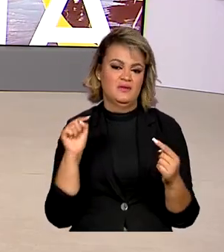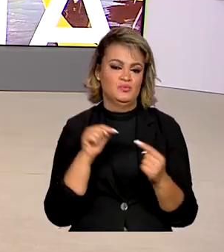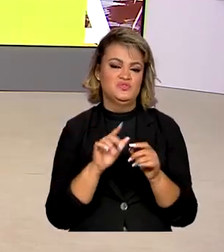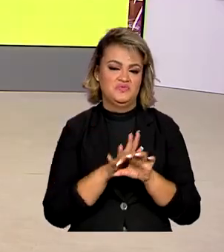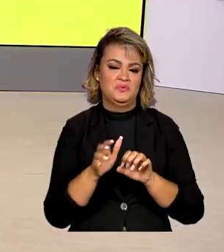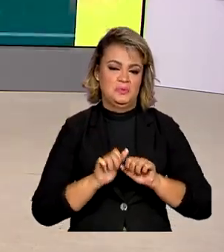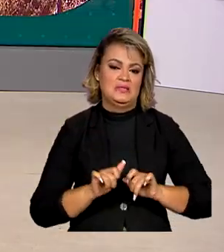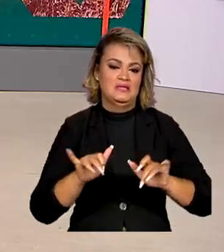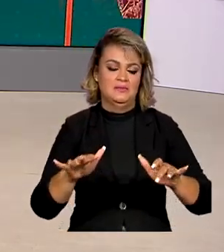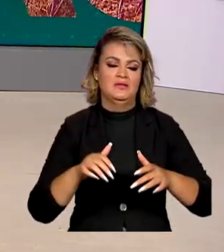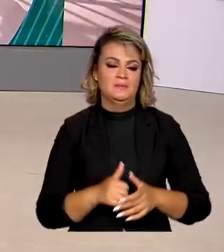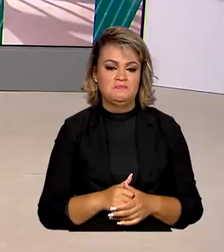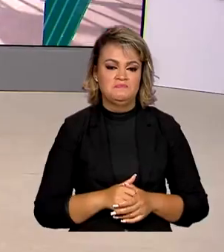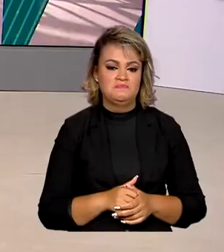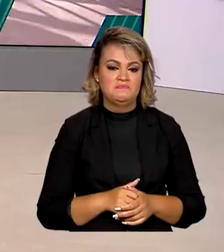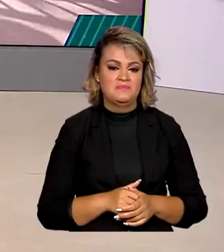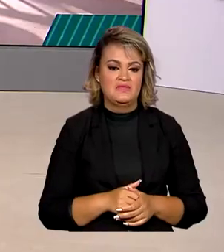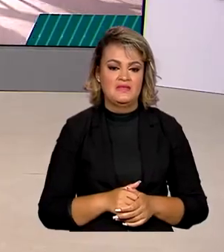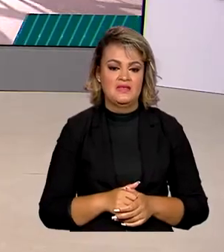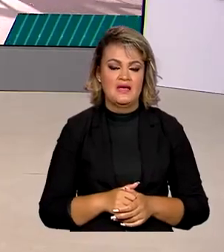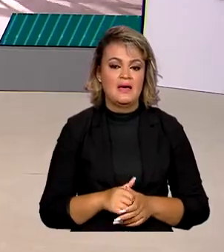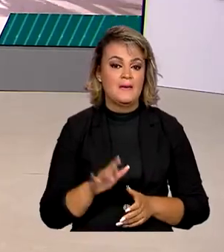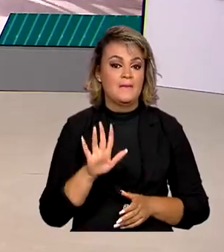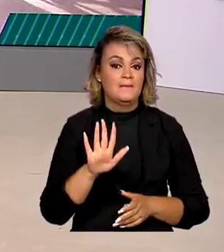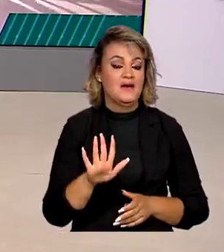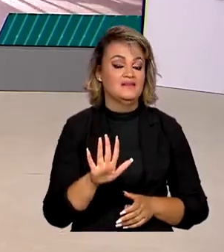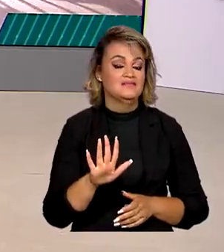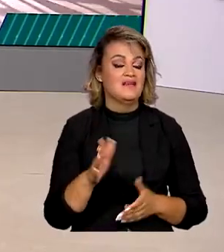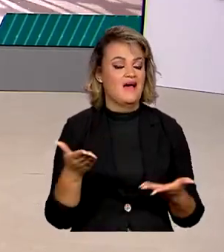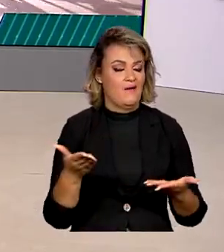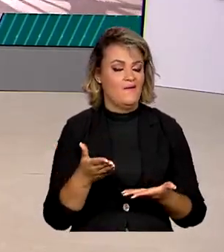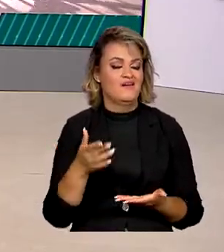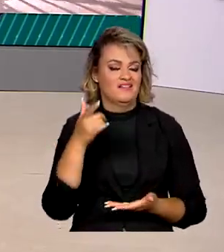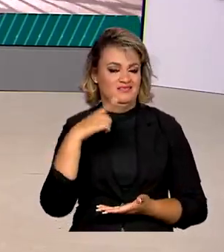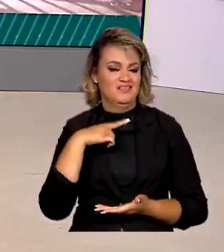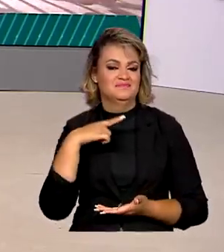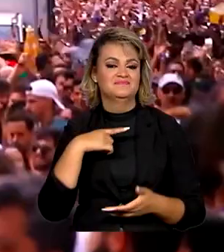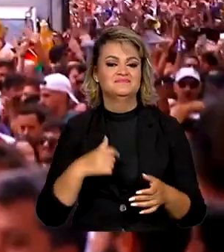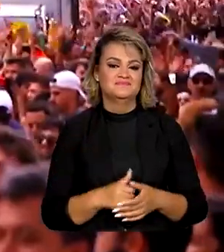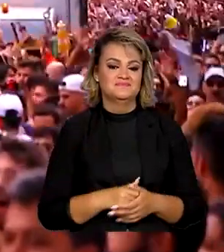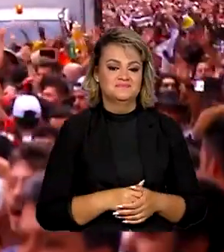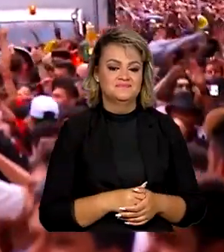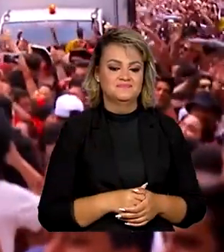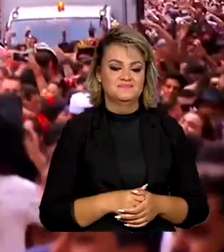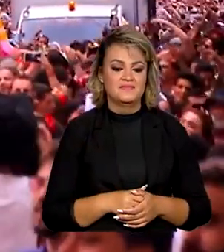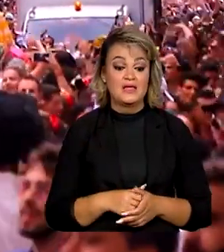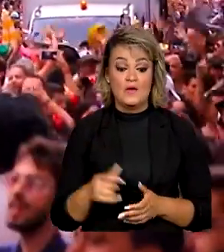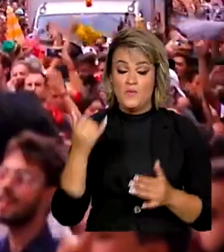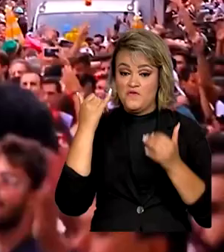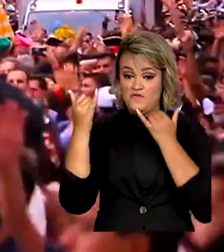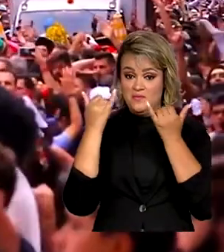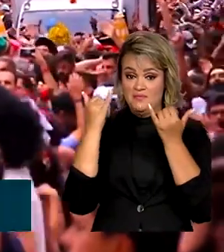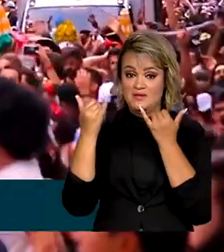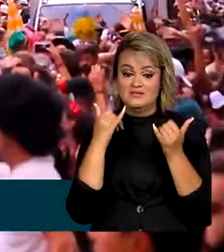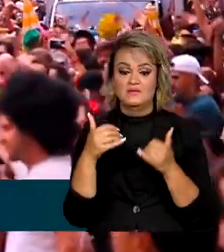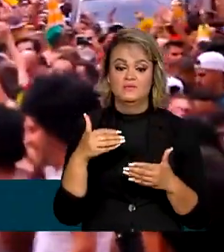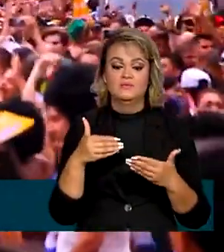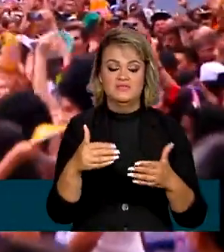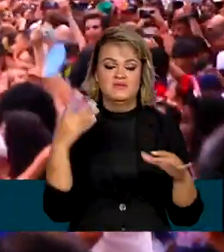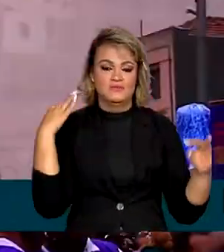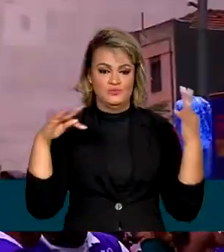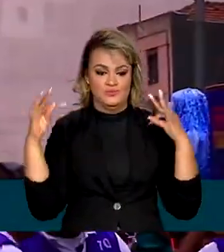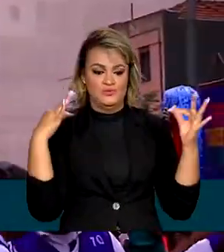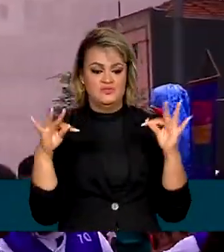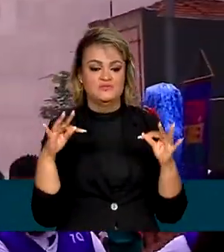em que a festa popular foi suspensa ou remarcada para outra data por conta da pandemia. De acordo com o levantamento do Ministério do